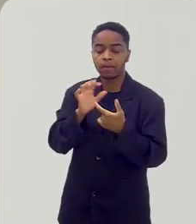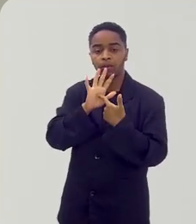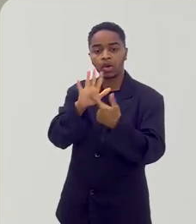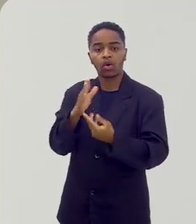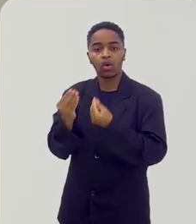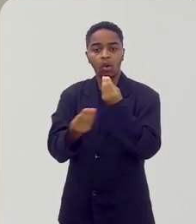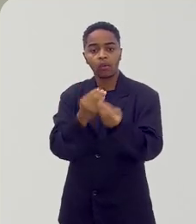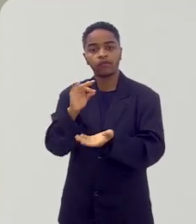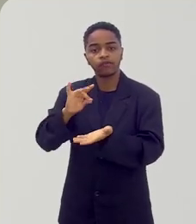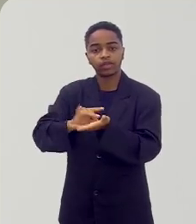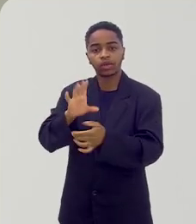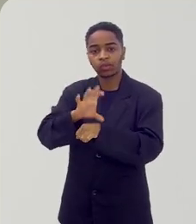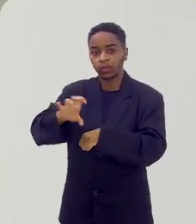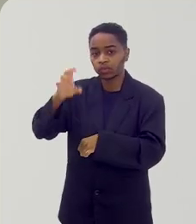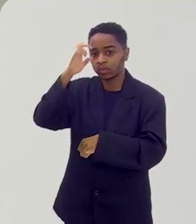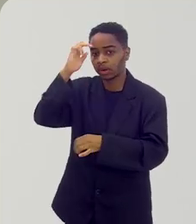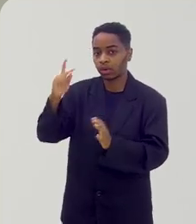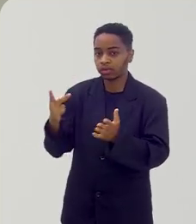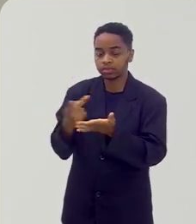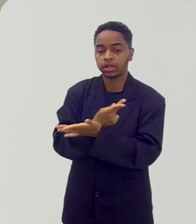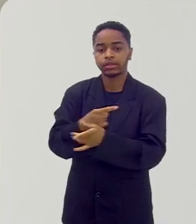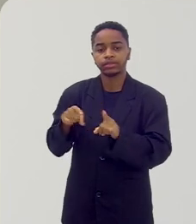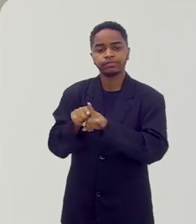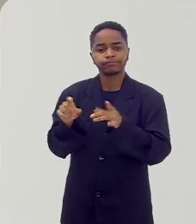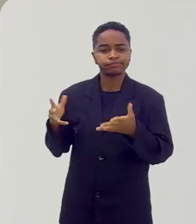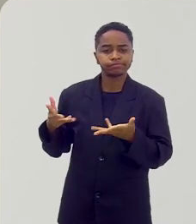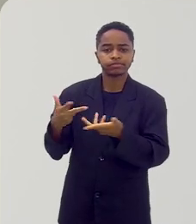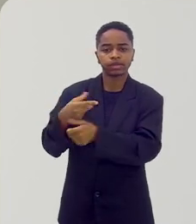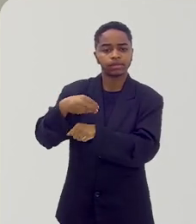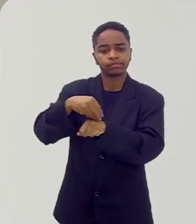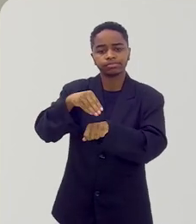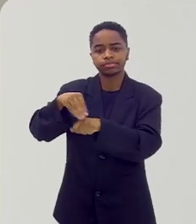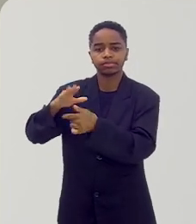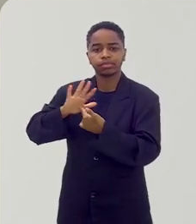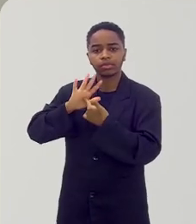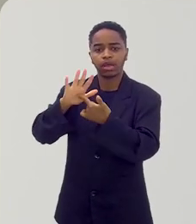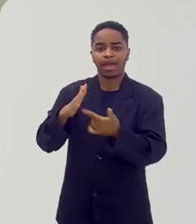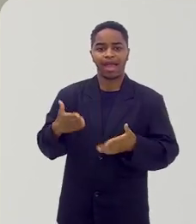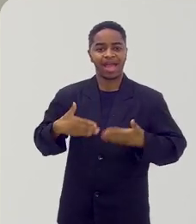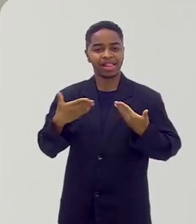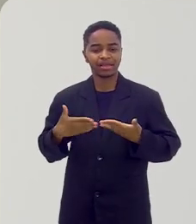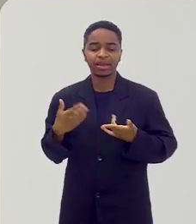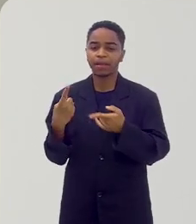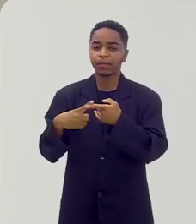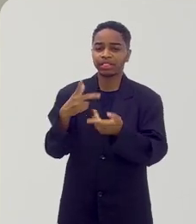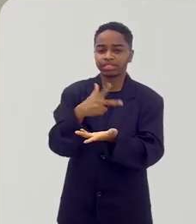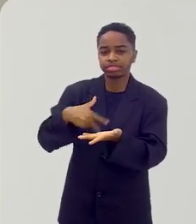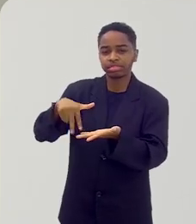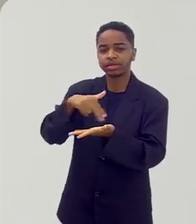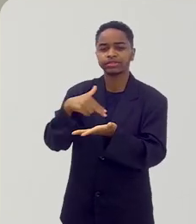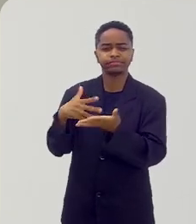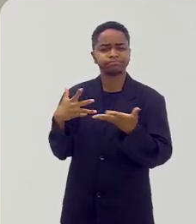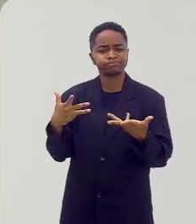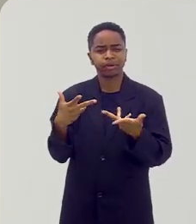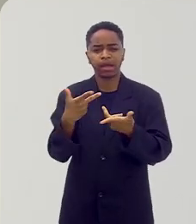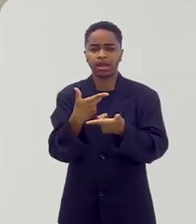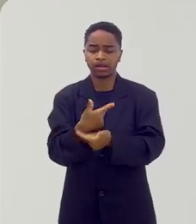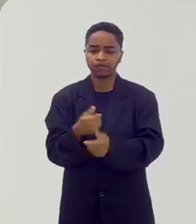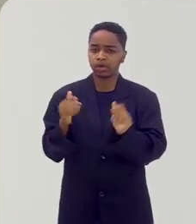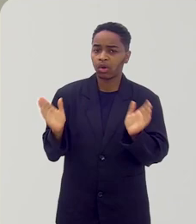né? Mostrar a realidade dessa cultura rica que quer passar alegria, essa dança que é muito